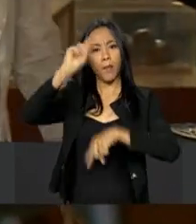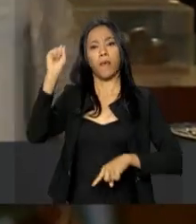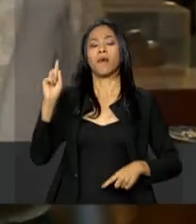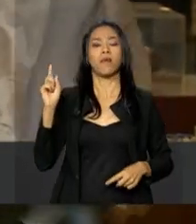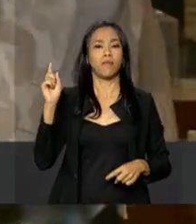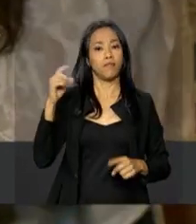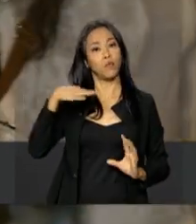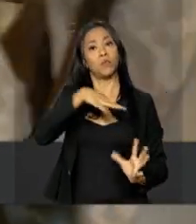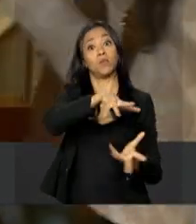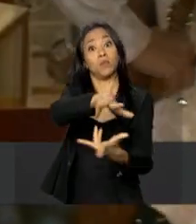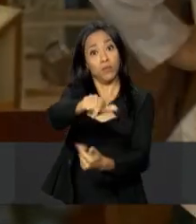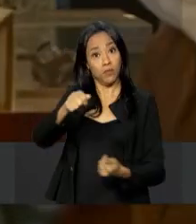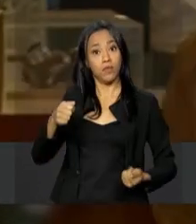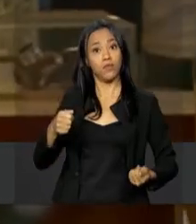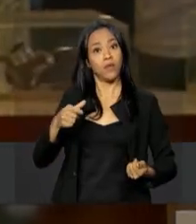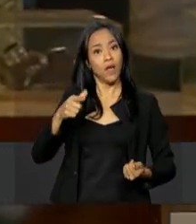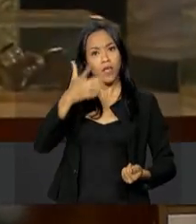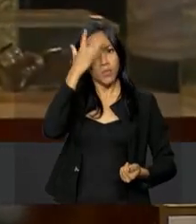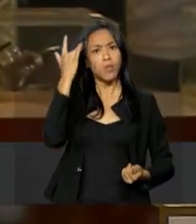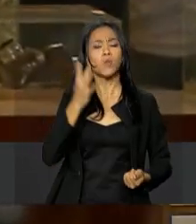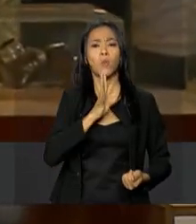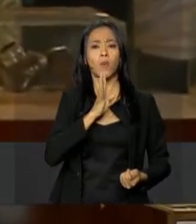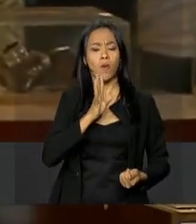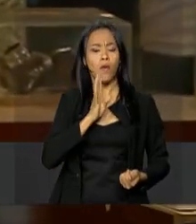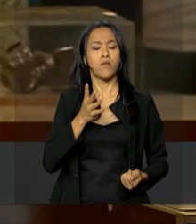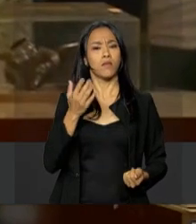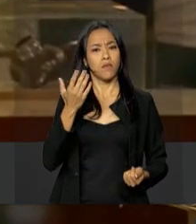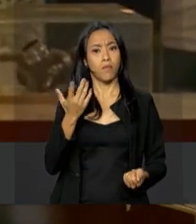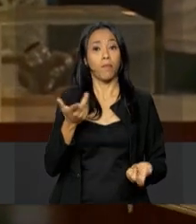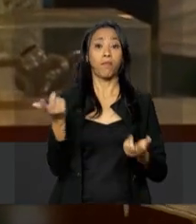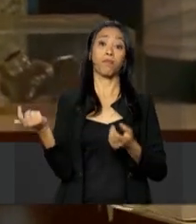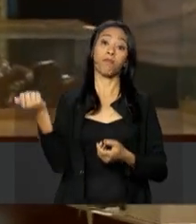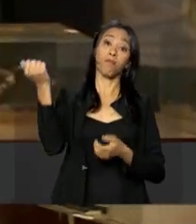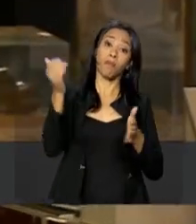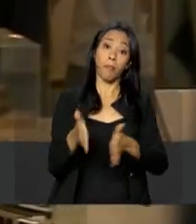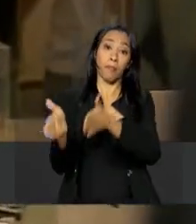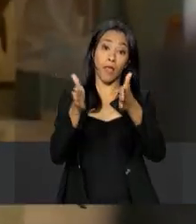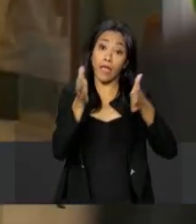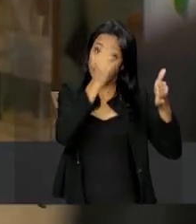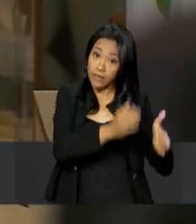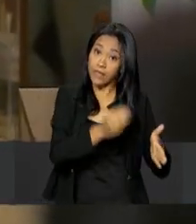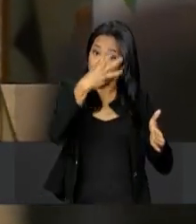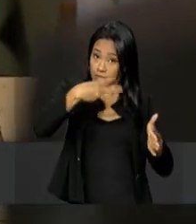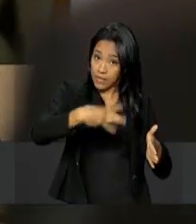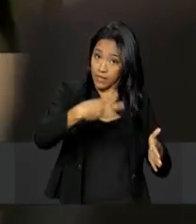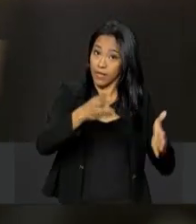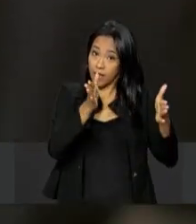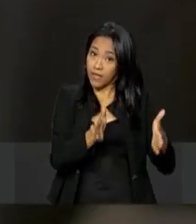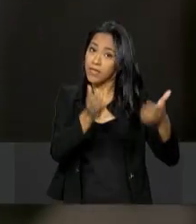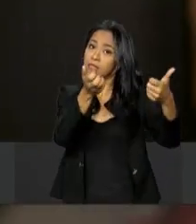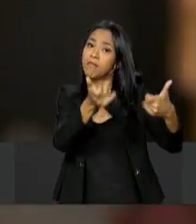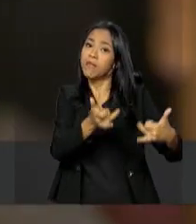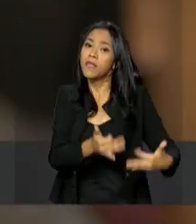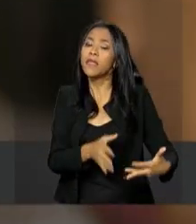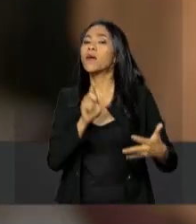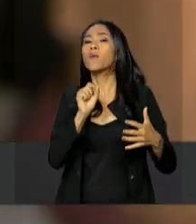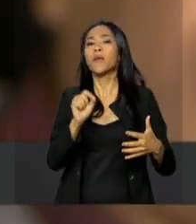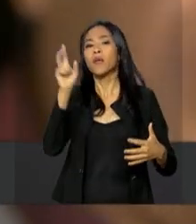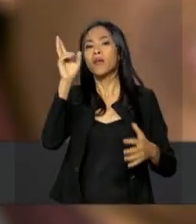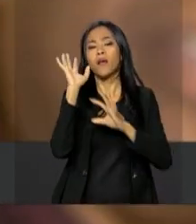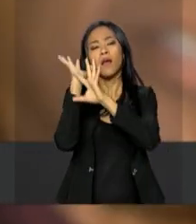Tem uma visibilidade mundial. E uma terceira parte, aí fala do folclore brasileiro,